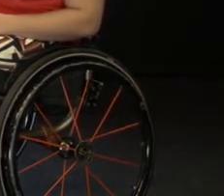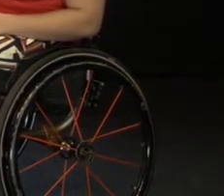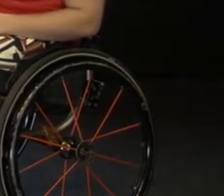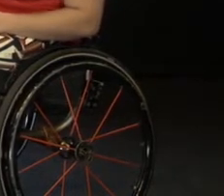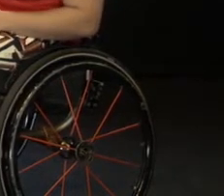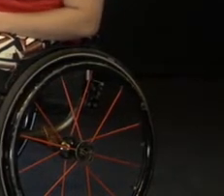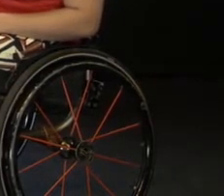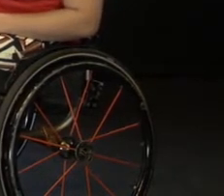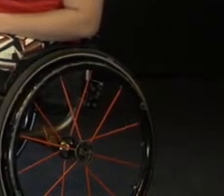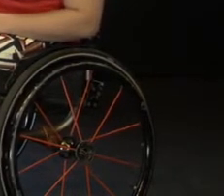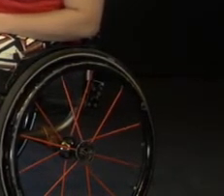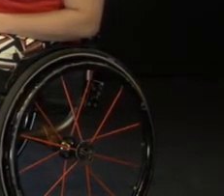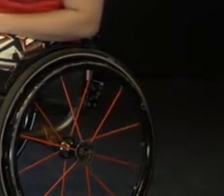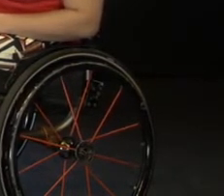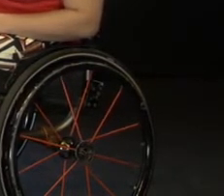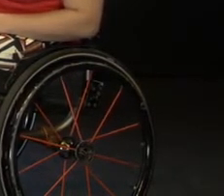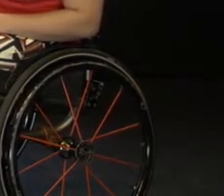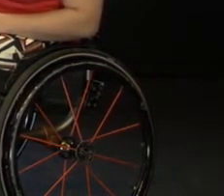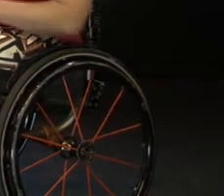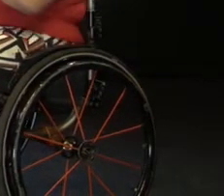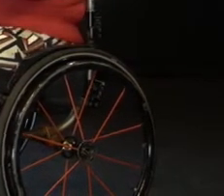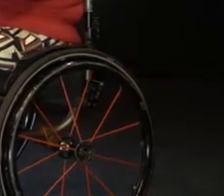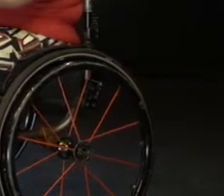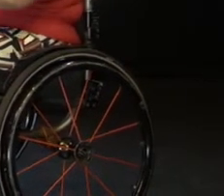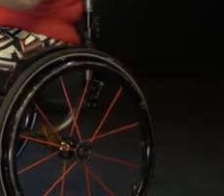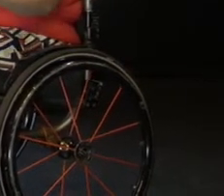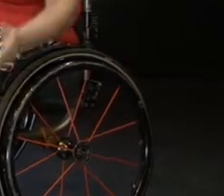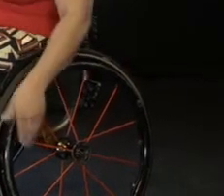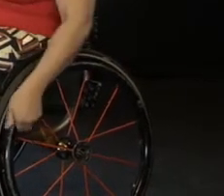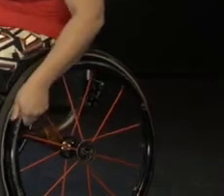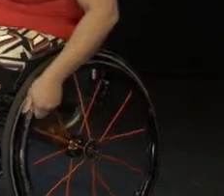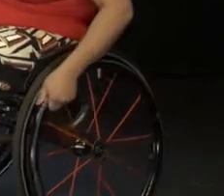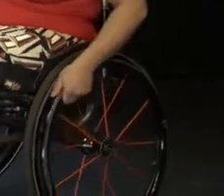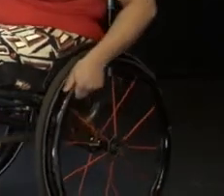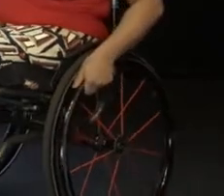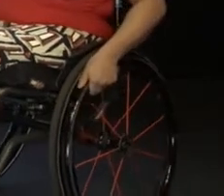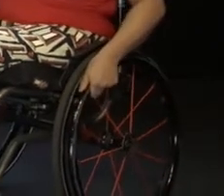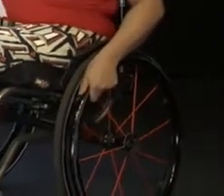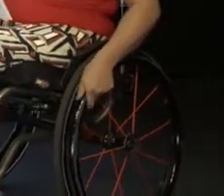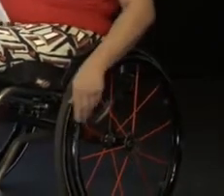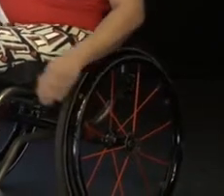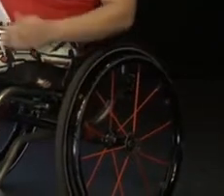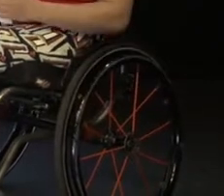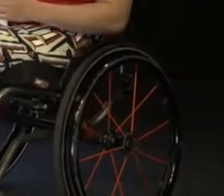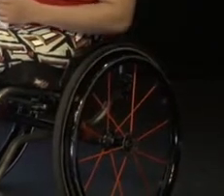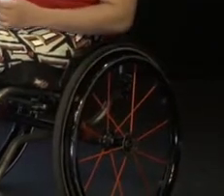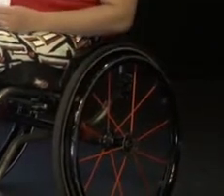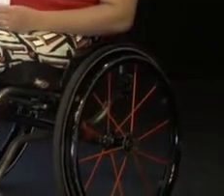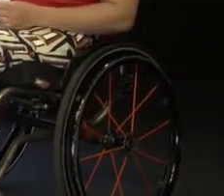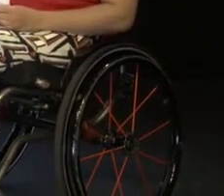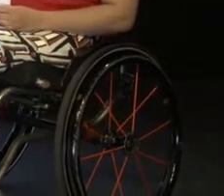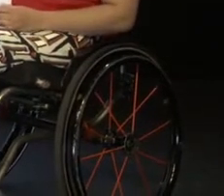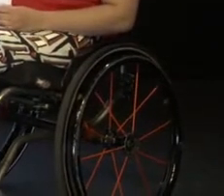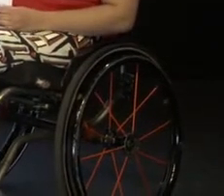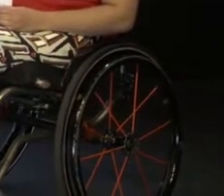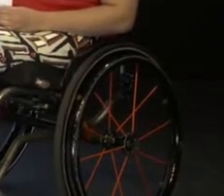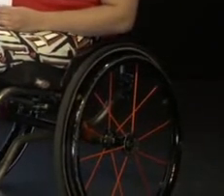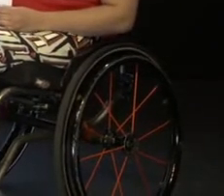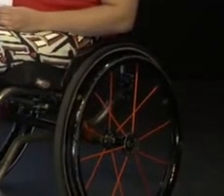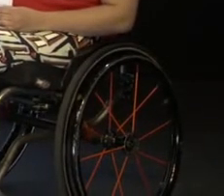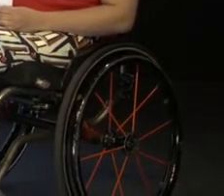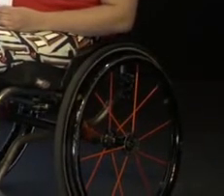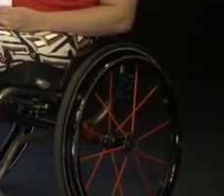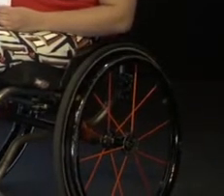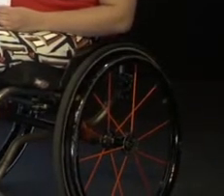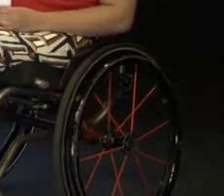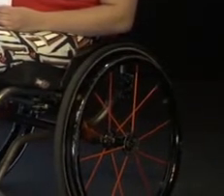e eu quebrei o protocolo, eu posso me autodescrever? Sim, fiz esse pecado aqui. Eu sou uma mulher de pele branca, cabelos